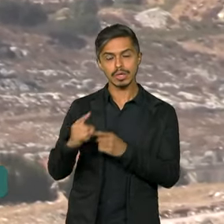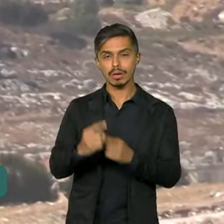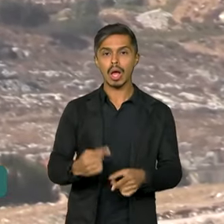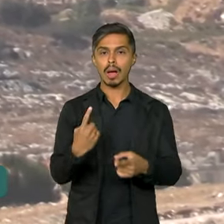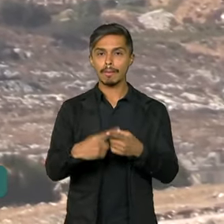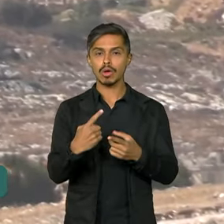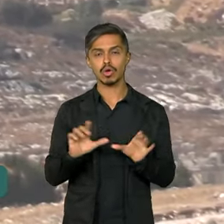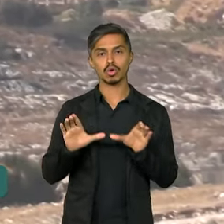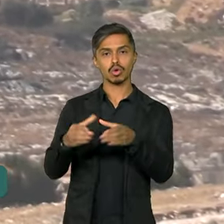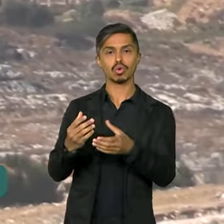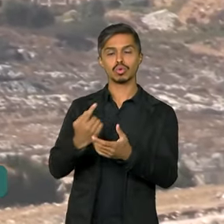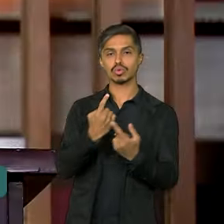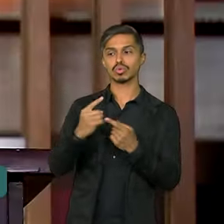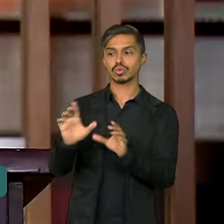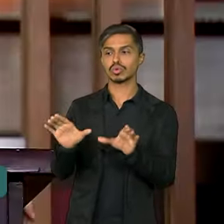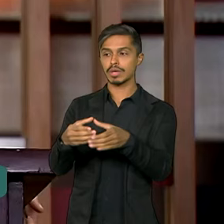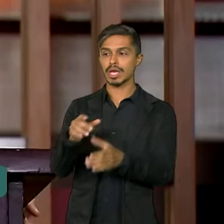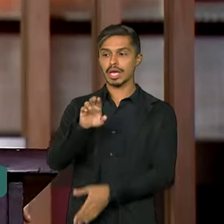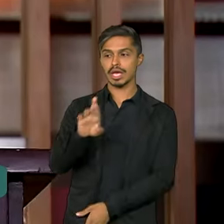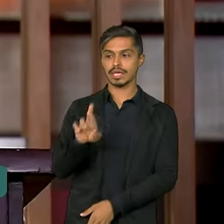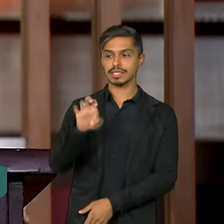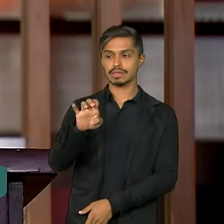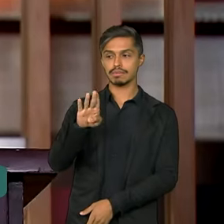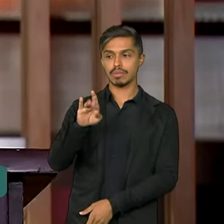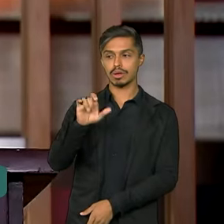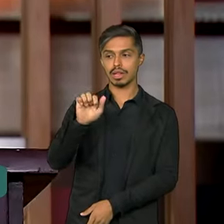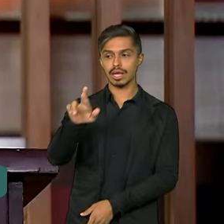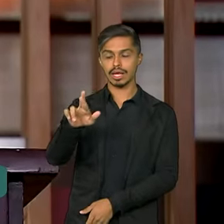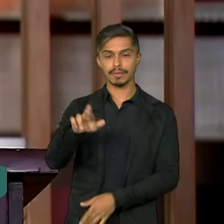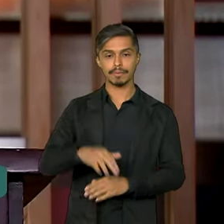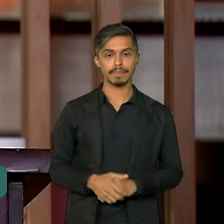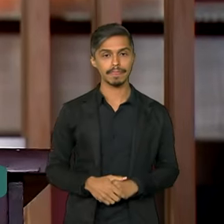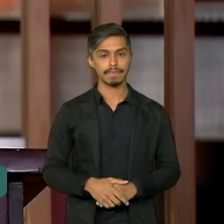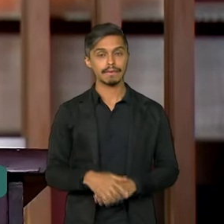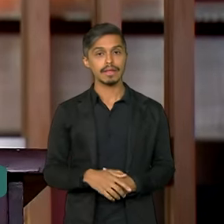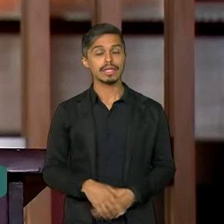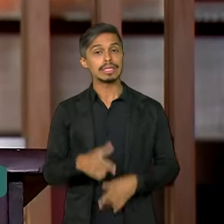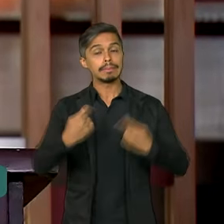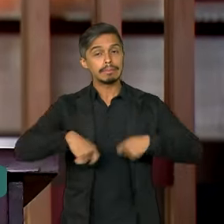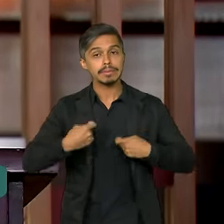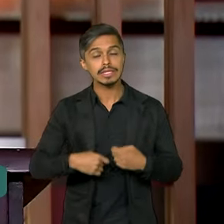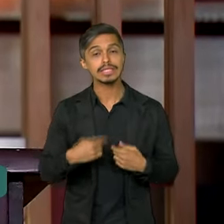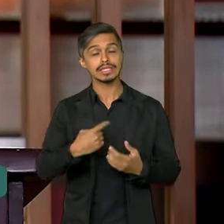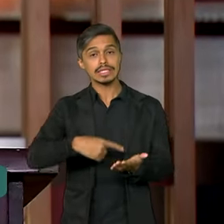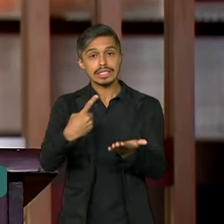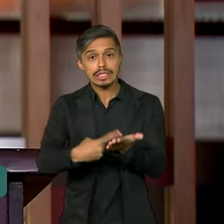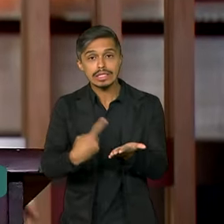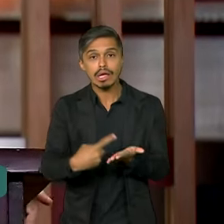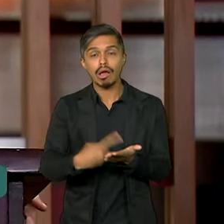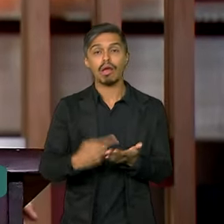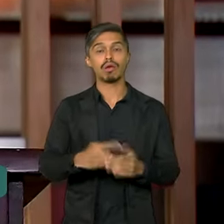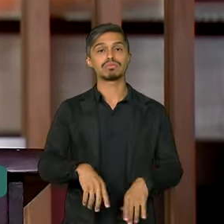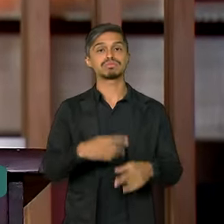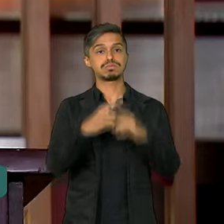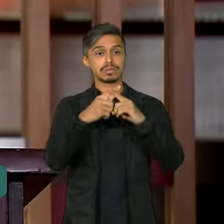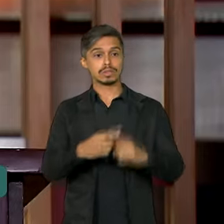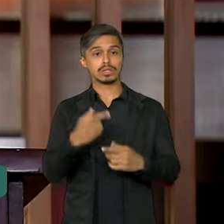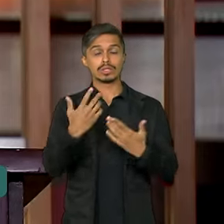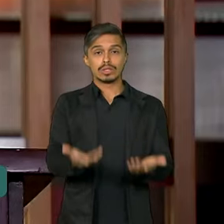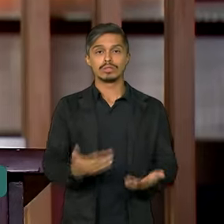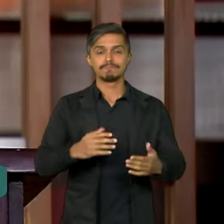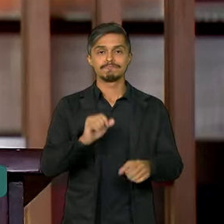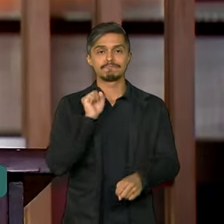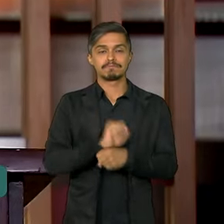contra o grupo Hezbollah. É a necessidade imediata de um cessar-fogo, de uma negociação entre as partes